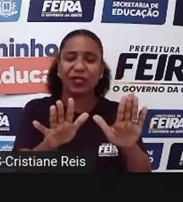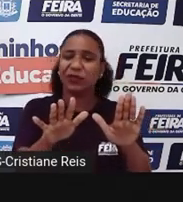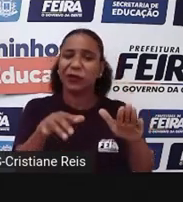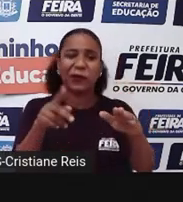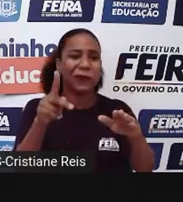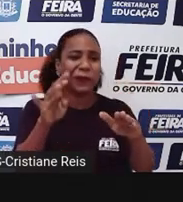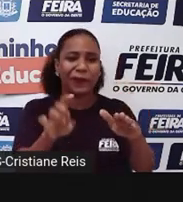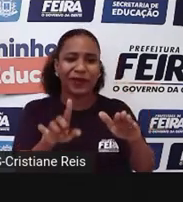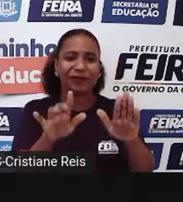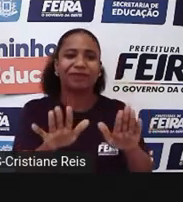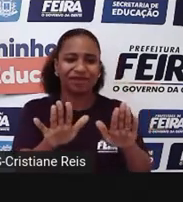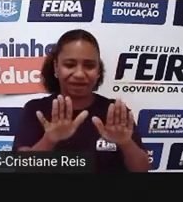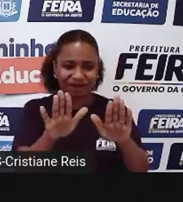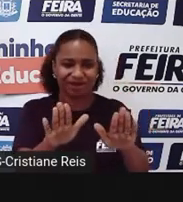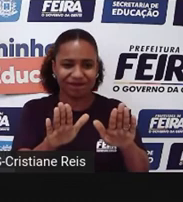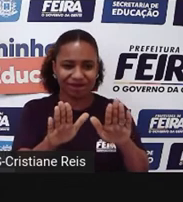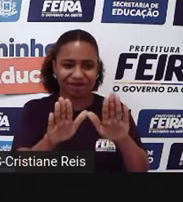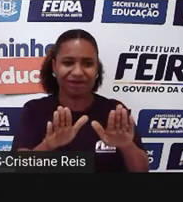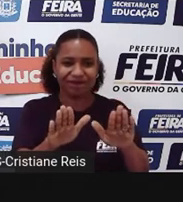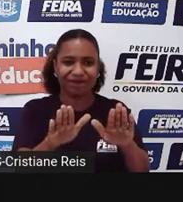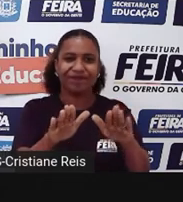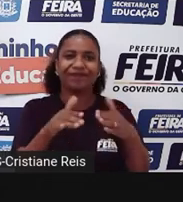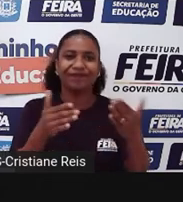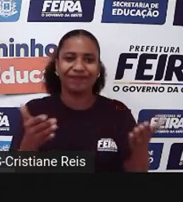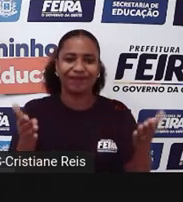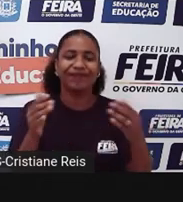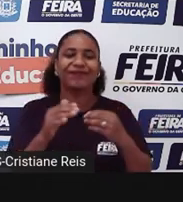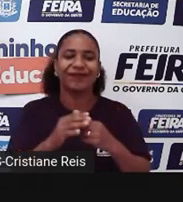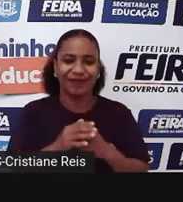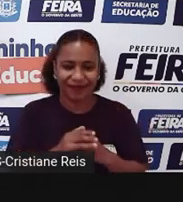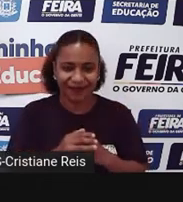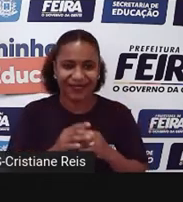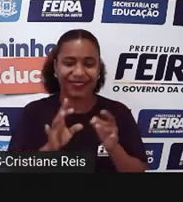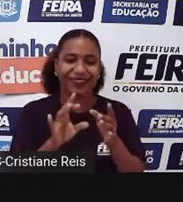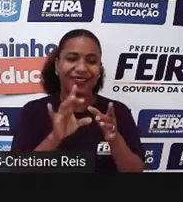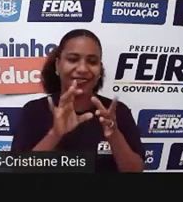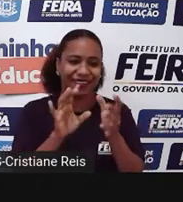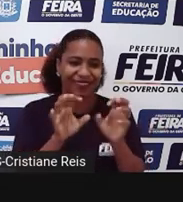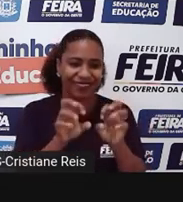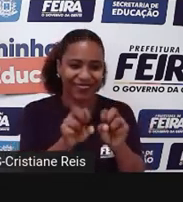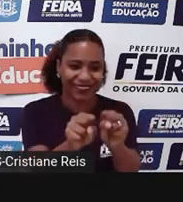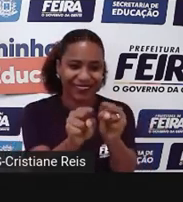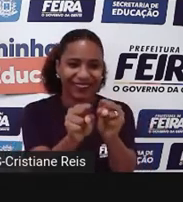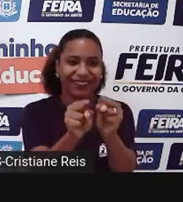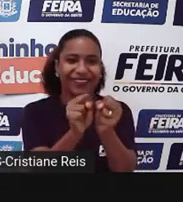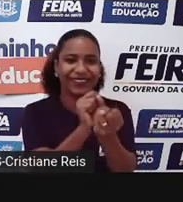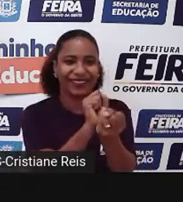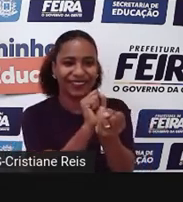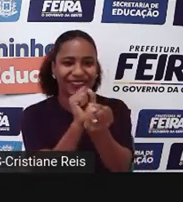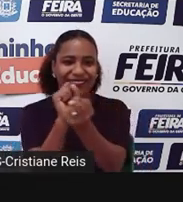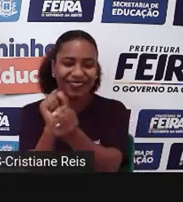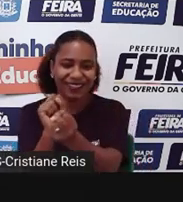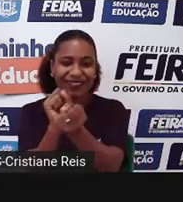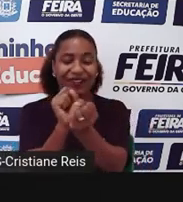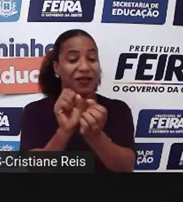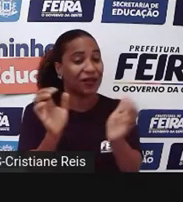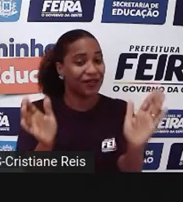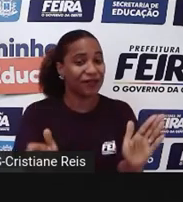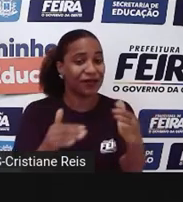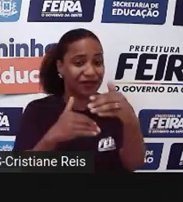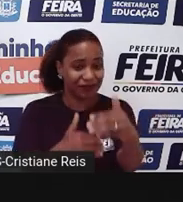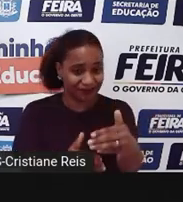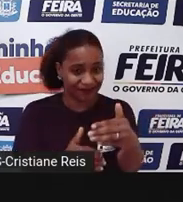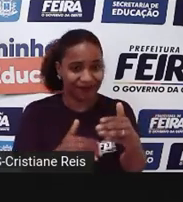presa. E aí veio a Nancy, né? E colocou ela carinhosamente numa caixinha, porque as fadas são